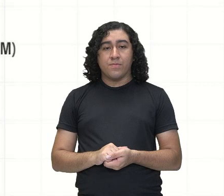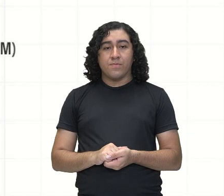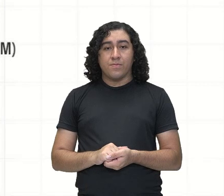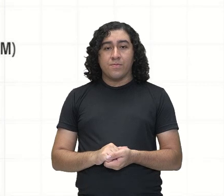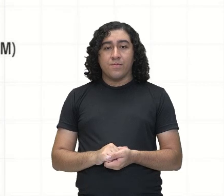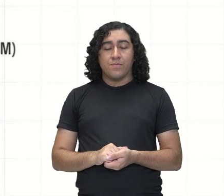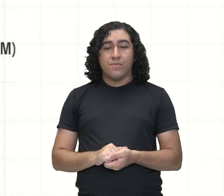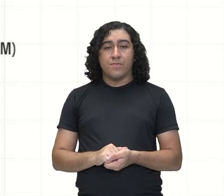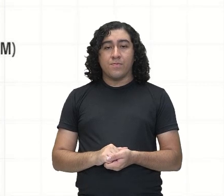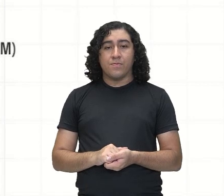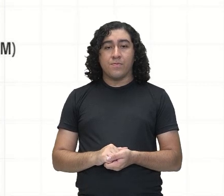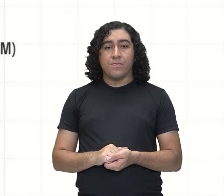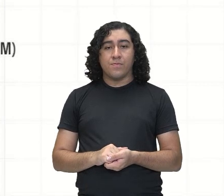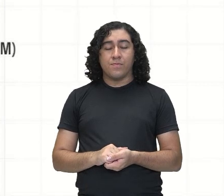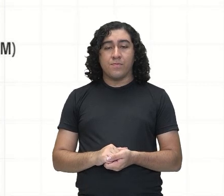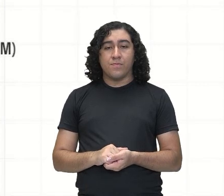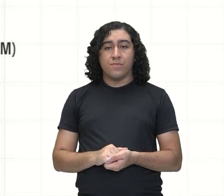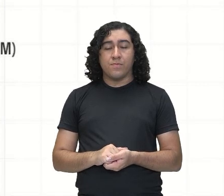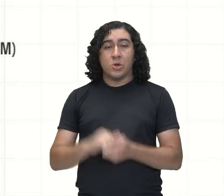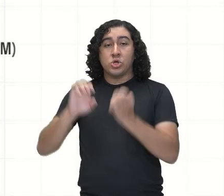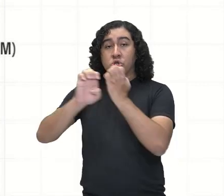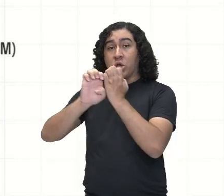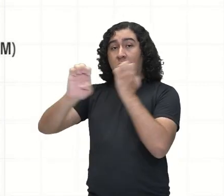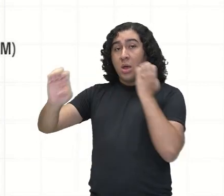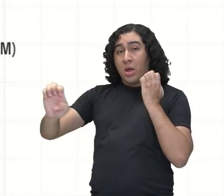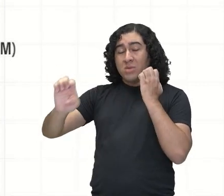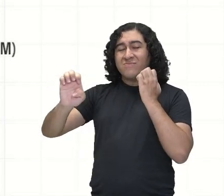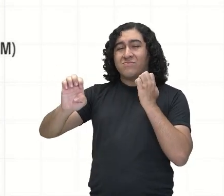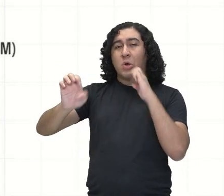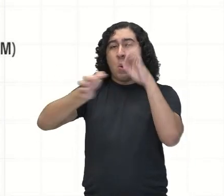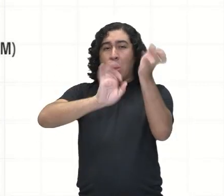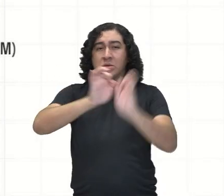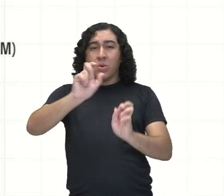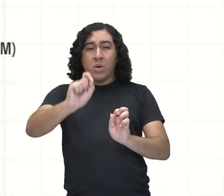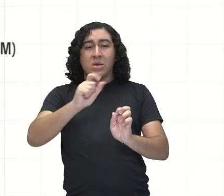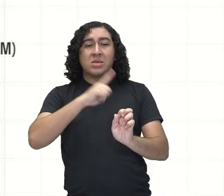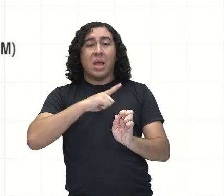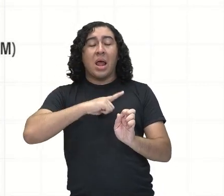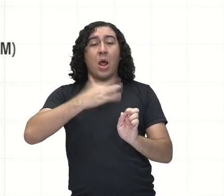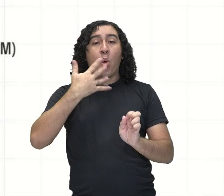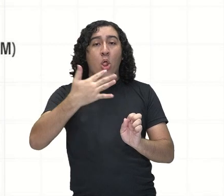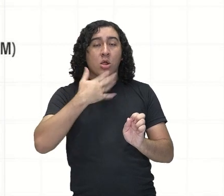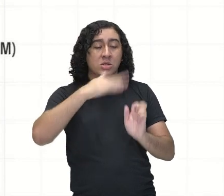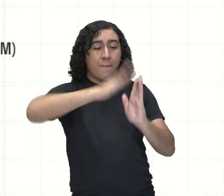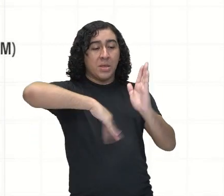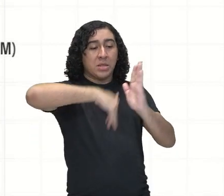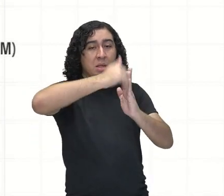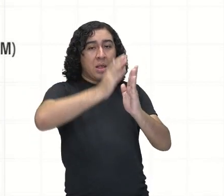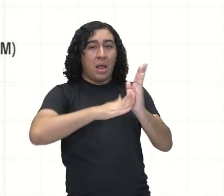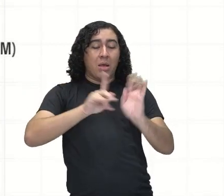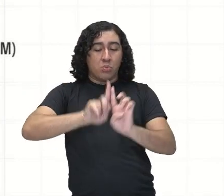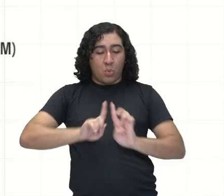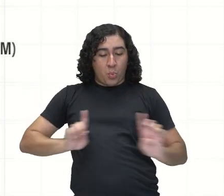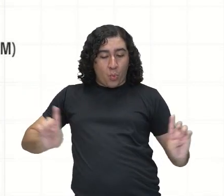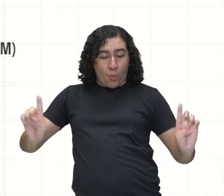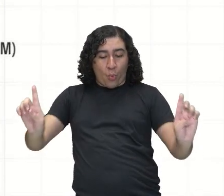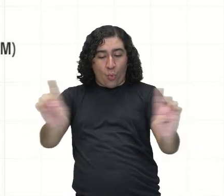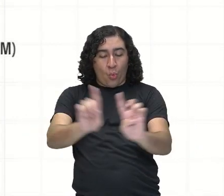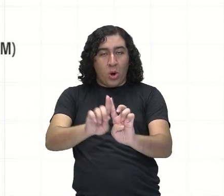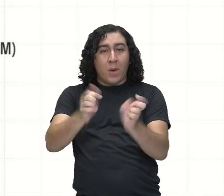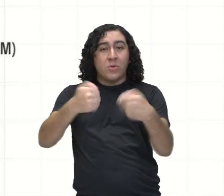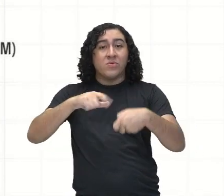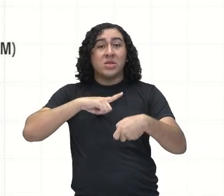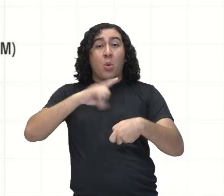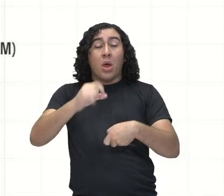metros. Os engenheiros do parque estão planejando pintar uma faixa colorida ao redor do carrossel para torná-lo mais